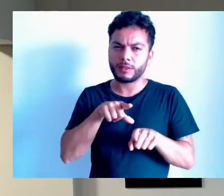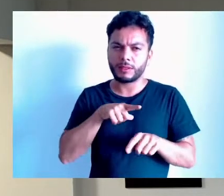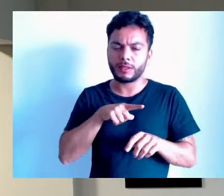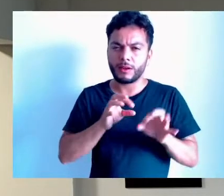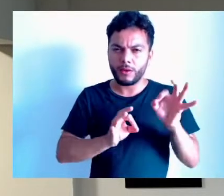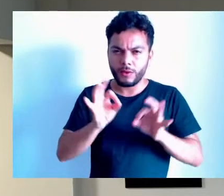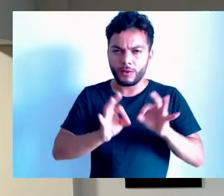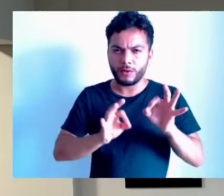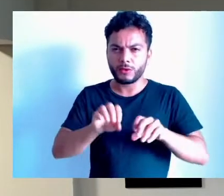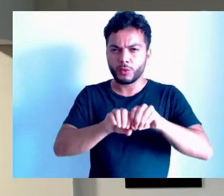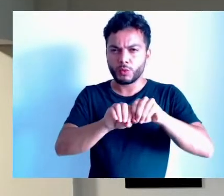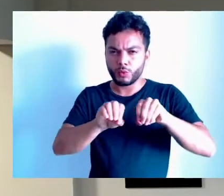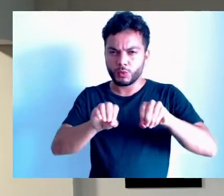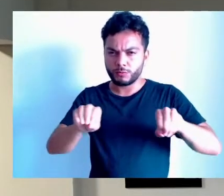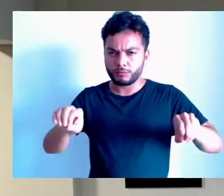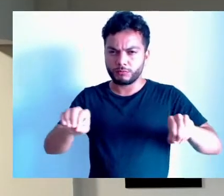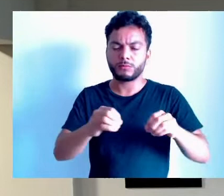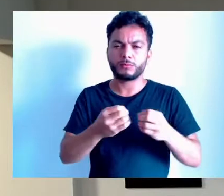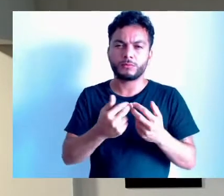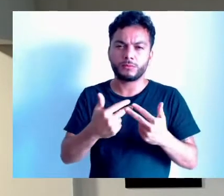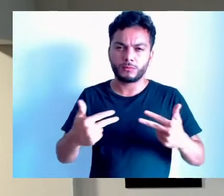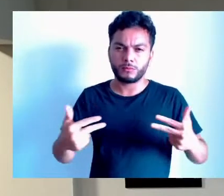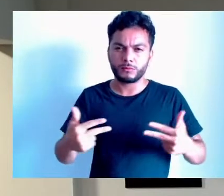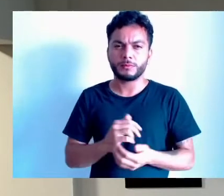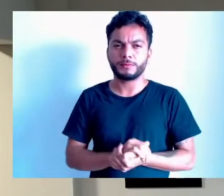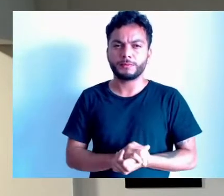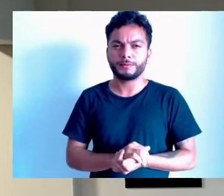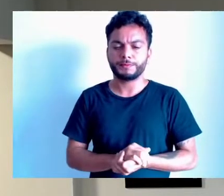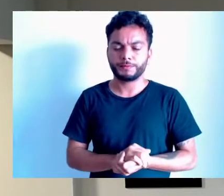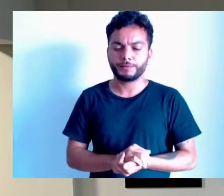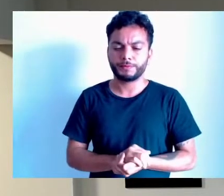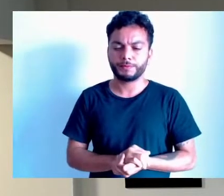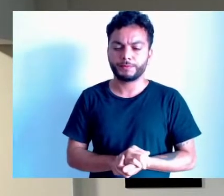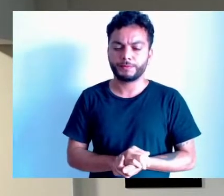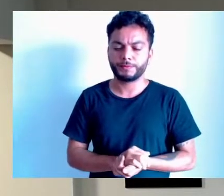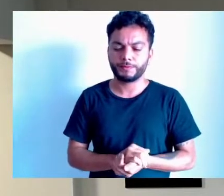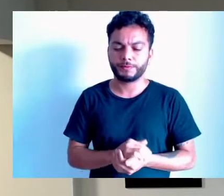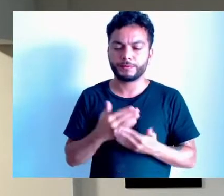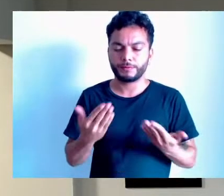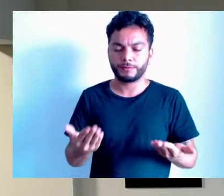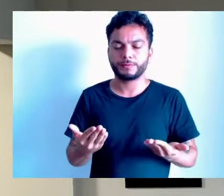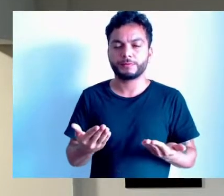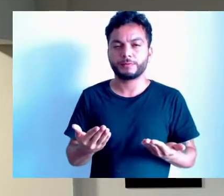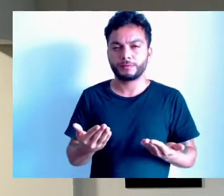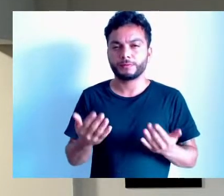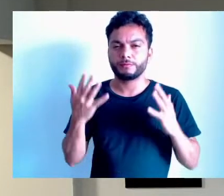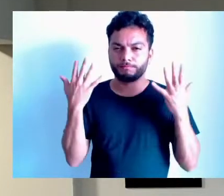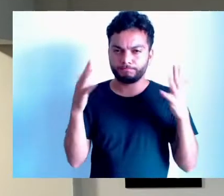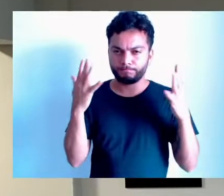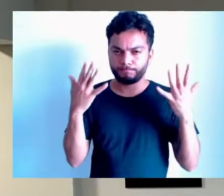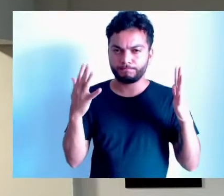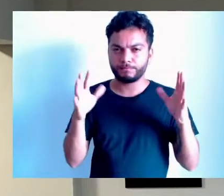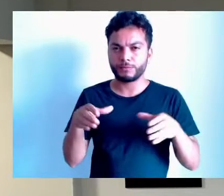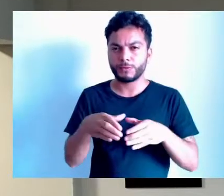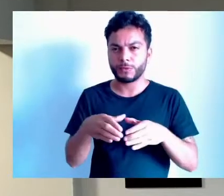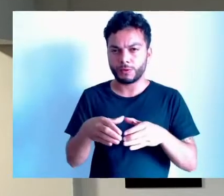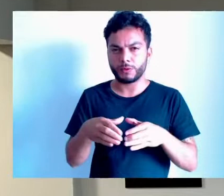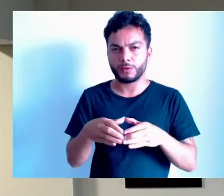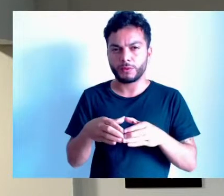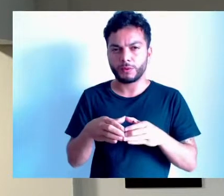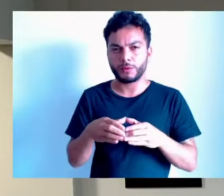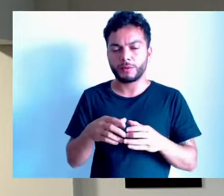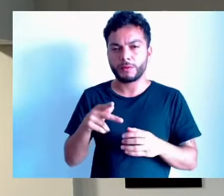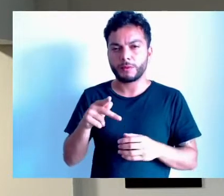tubulações, com certeza, que é a macro 2 e a microdrenagem. Então, não poderia deixar aqui de parabenizar a equipe Peixoto, Peixinho,